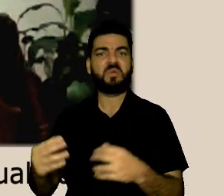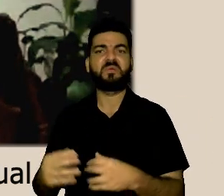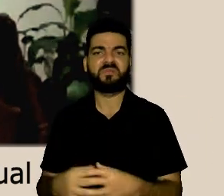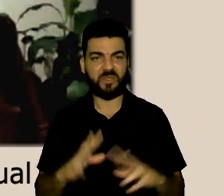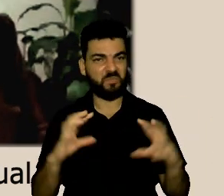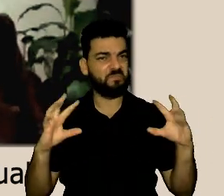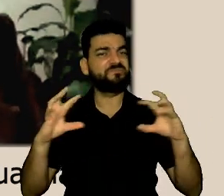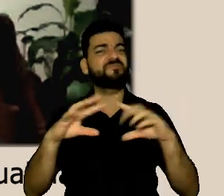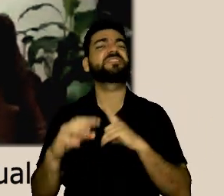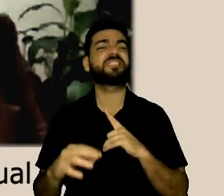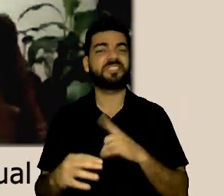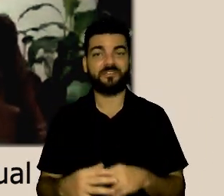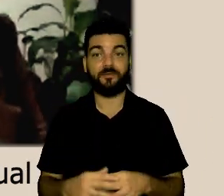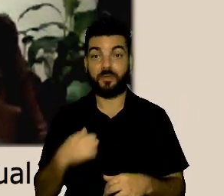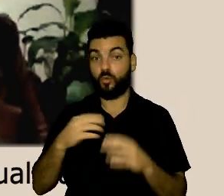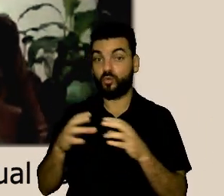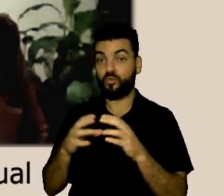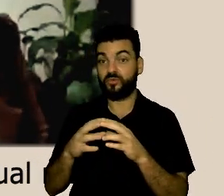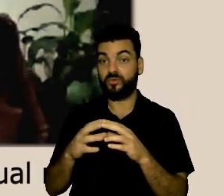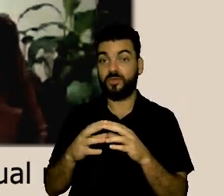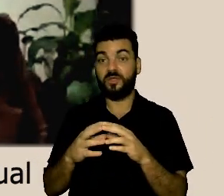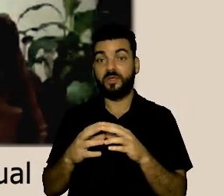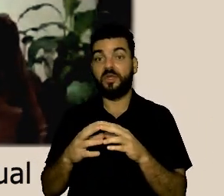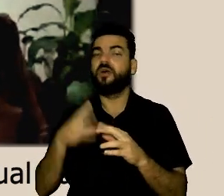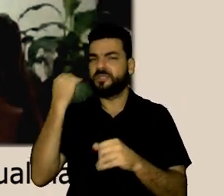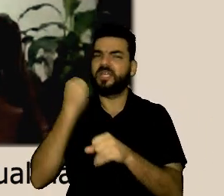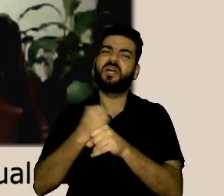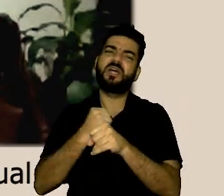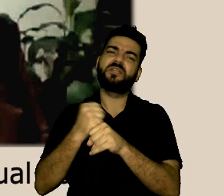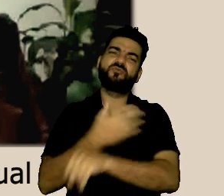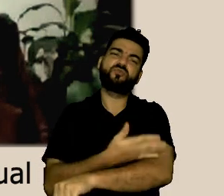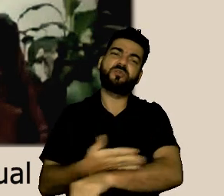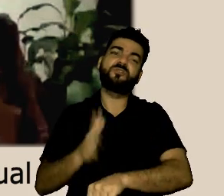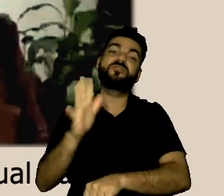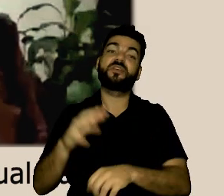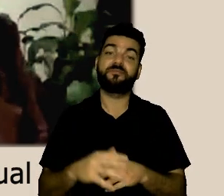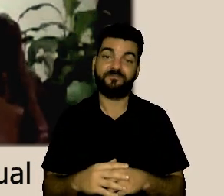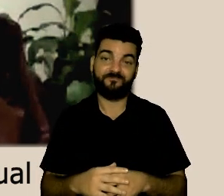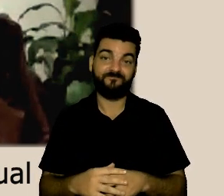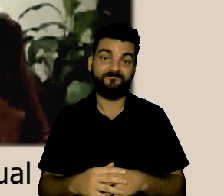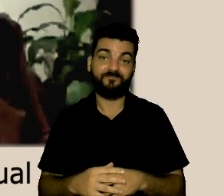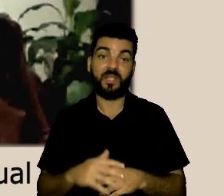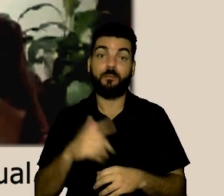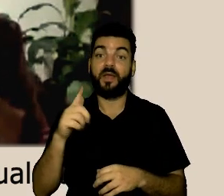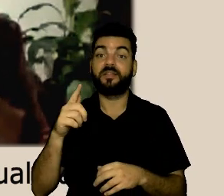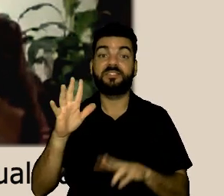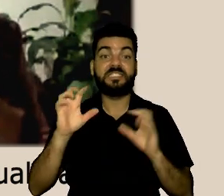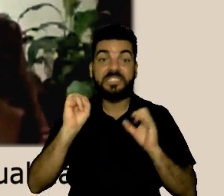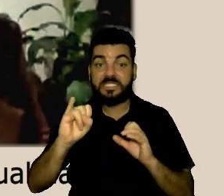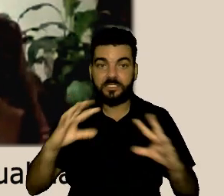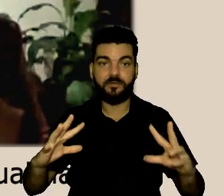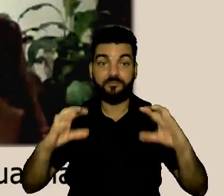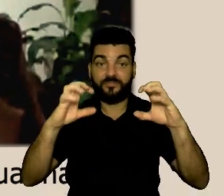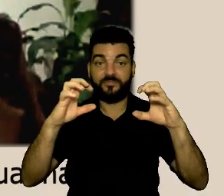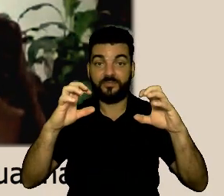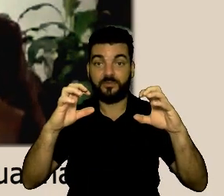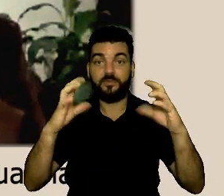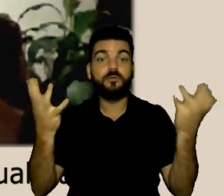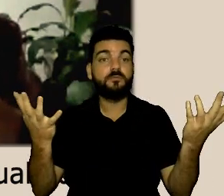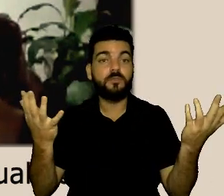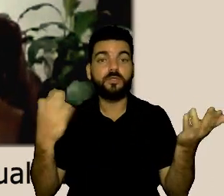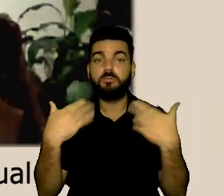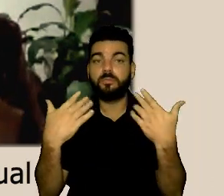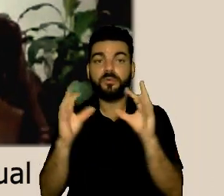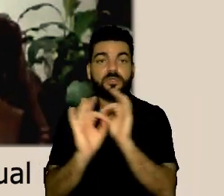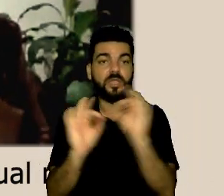a minha equipe estava junto há muito tempo e quando havia um conflito não se falava